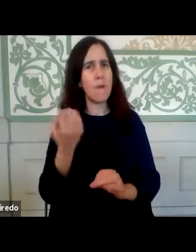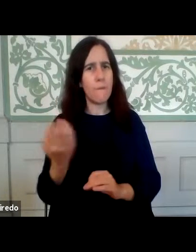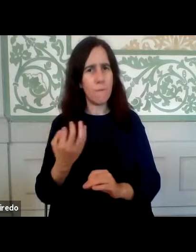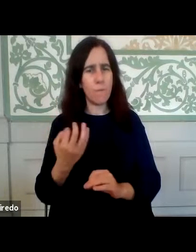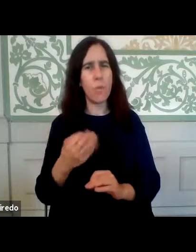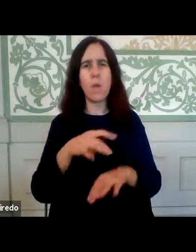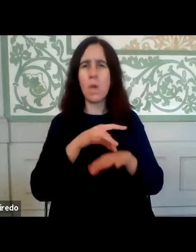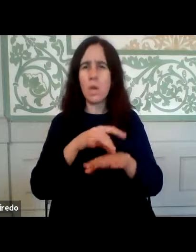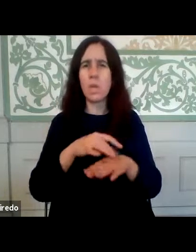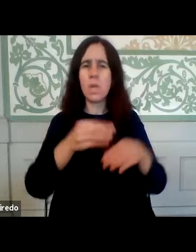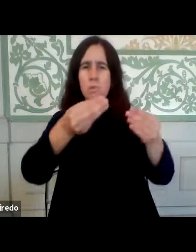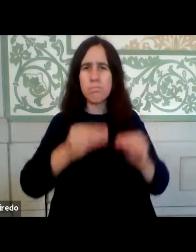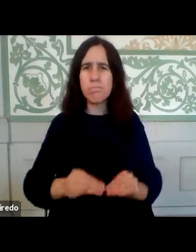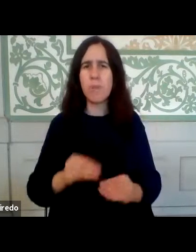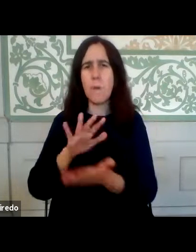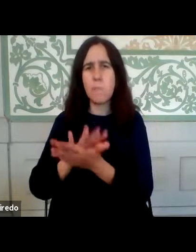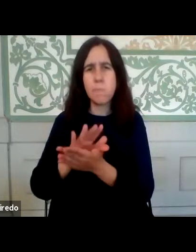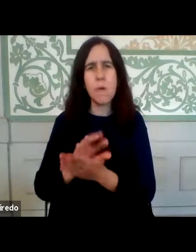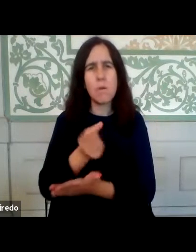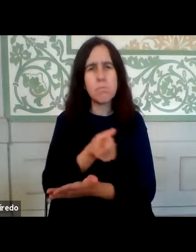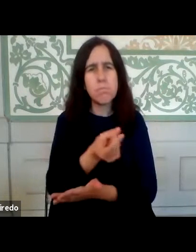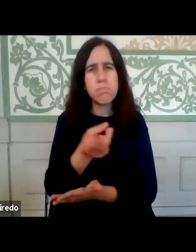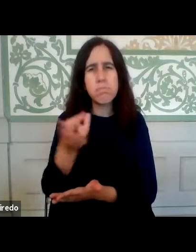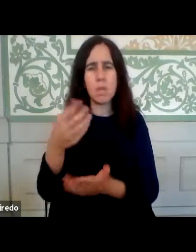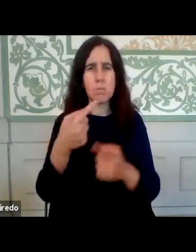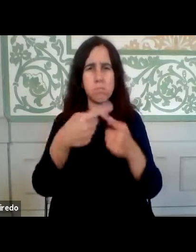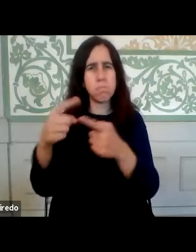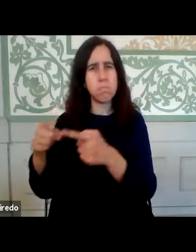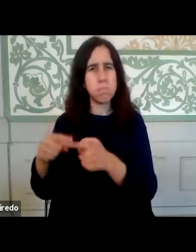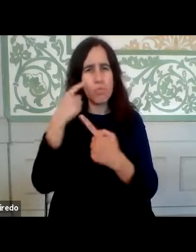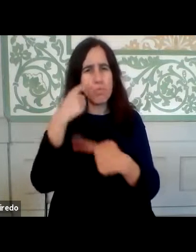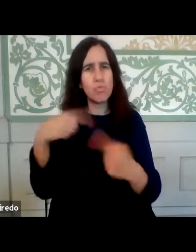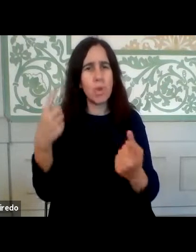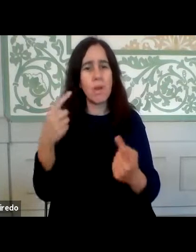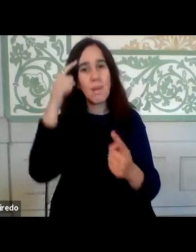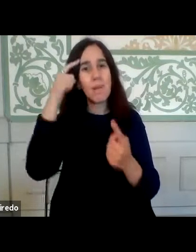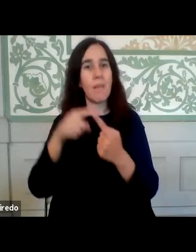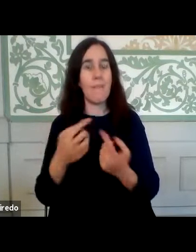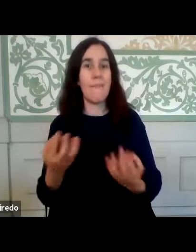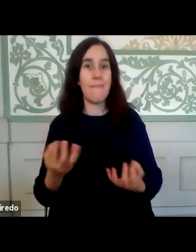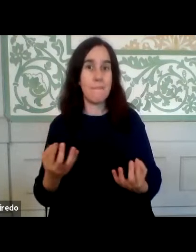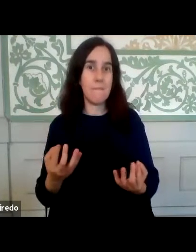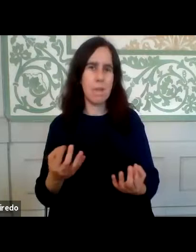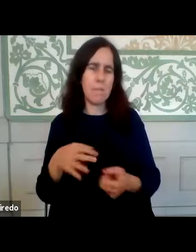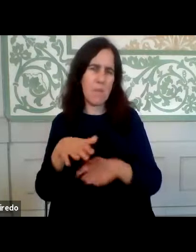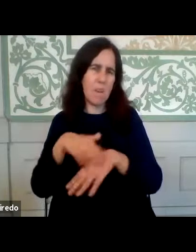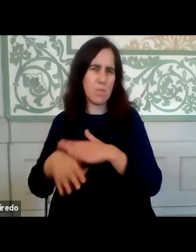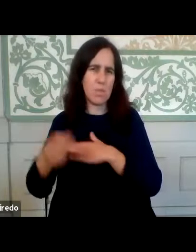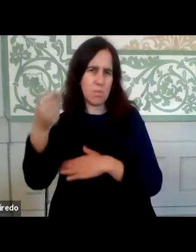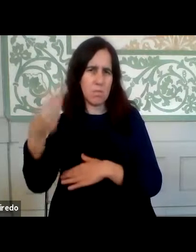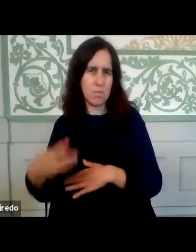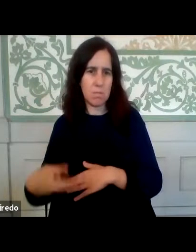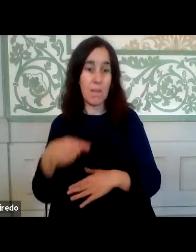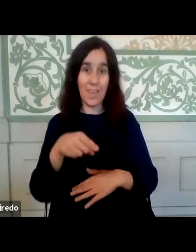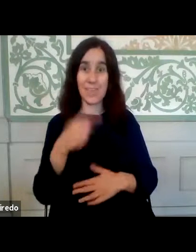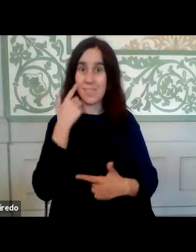de guias, de publicações, guias, de outros instrumentos que visavam justamente, e um conjunto de outras ações, esta é uma